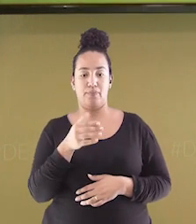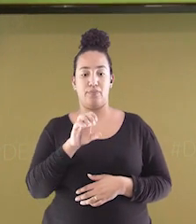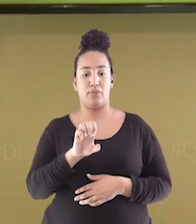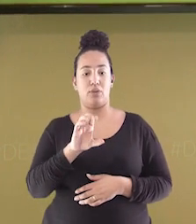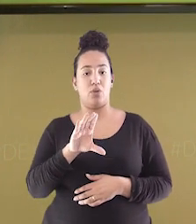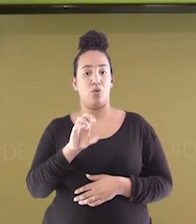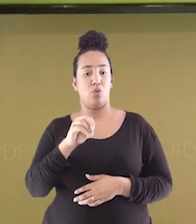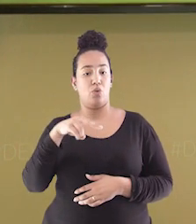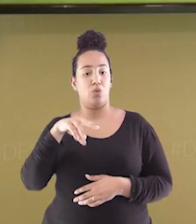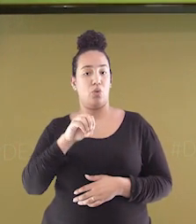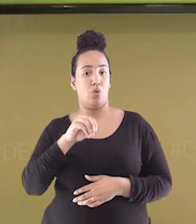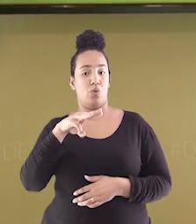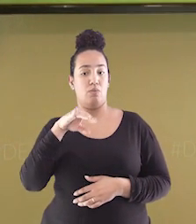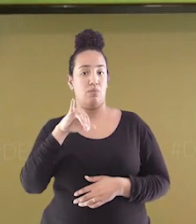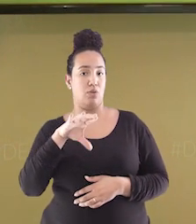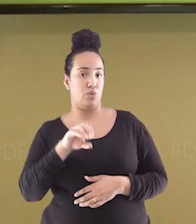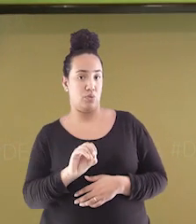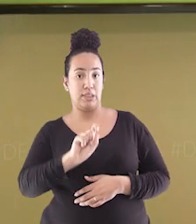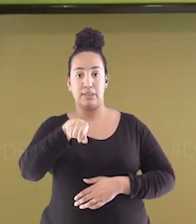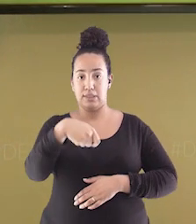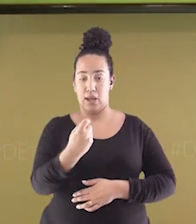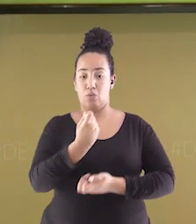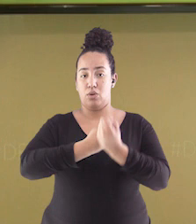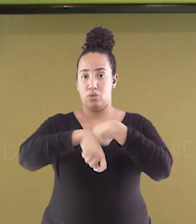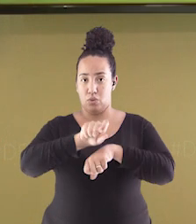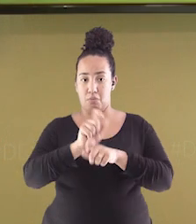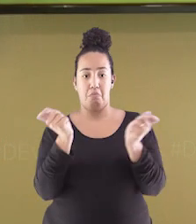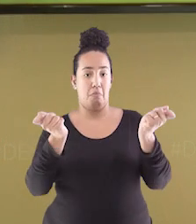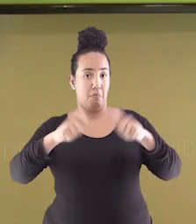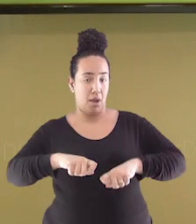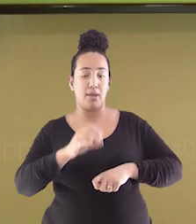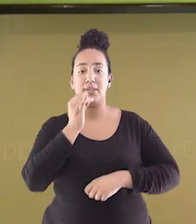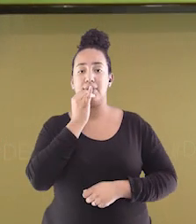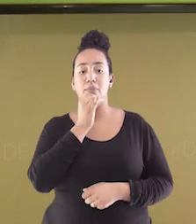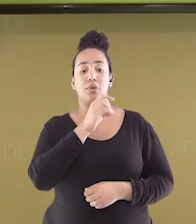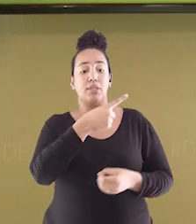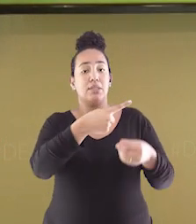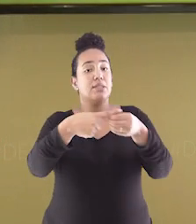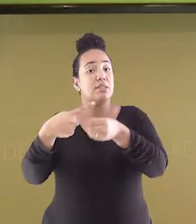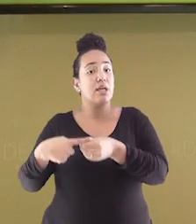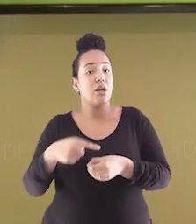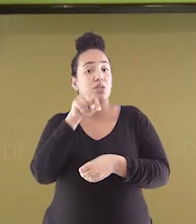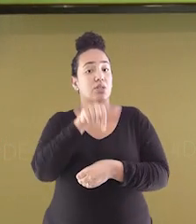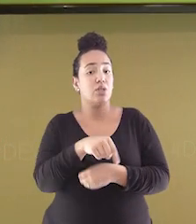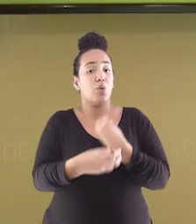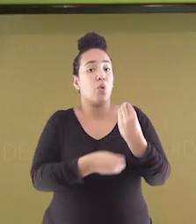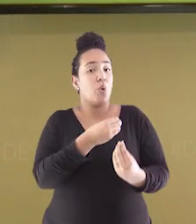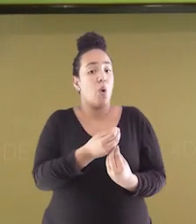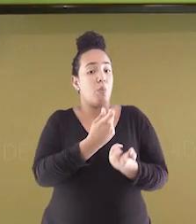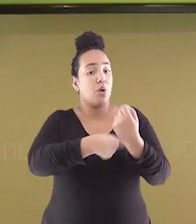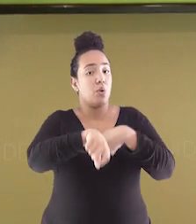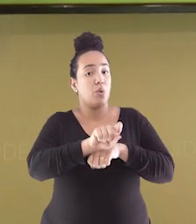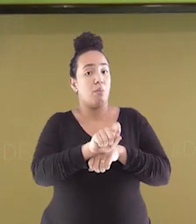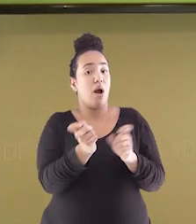no caso da nossa aula, cada município tem como potência para alavancar a economia local.